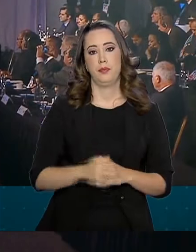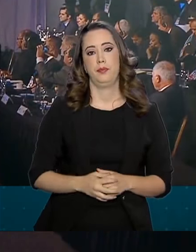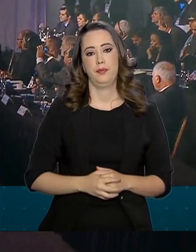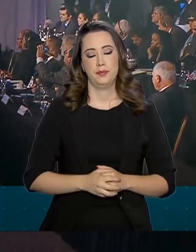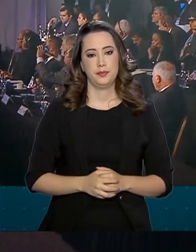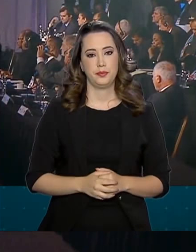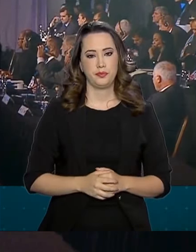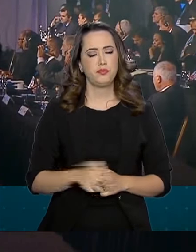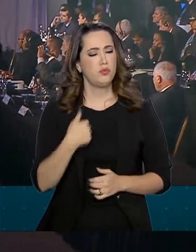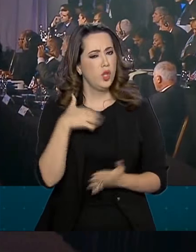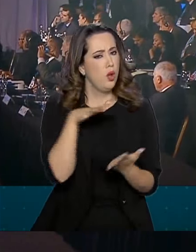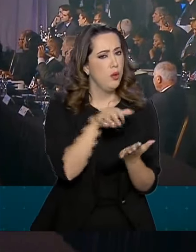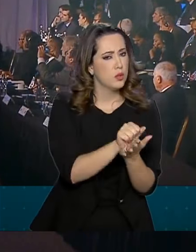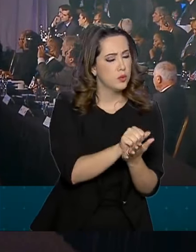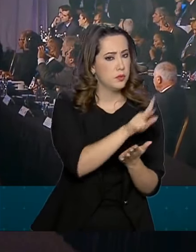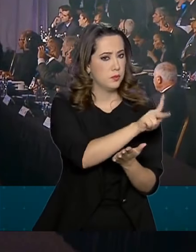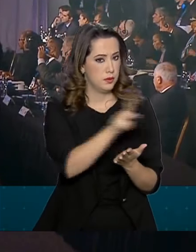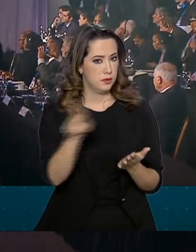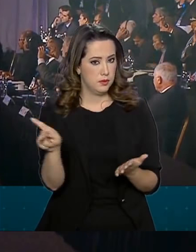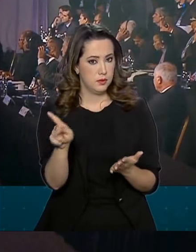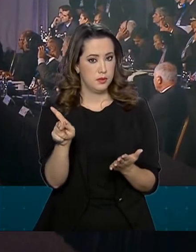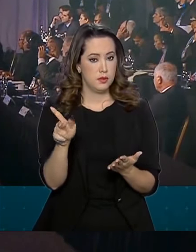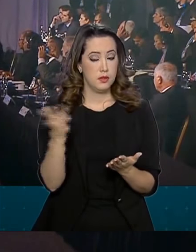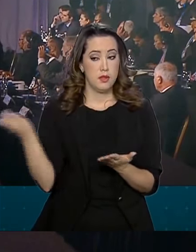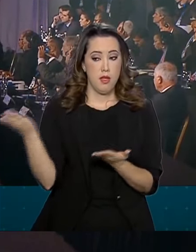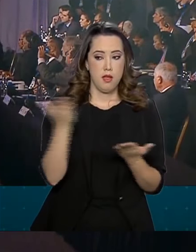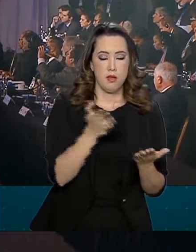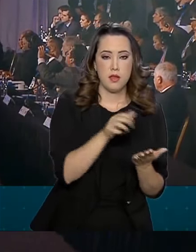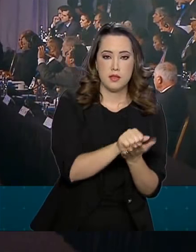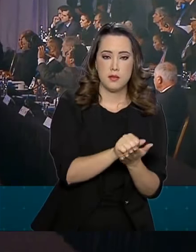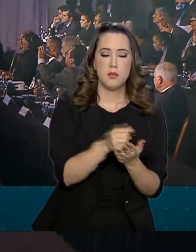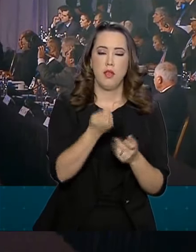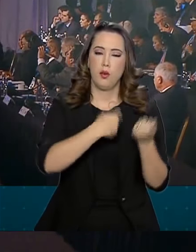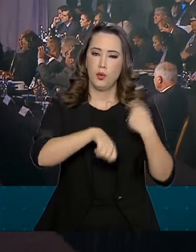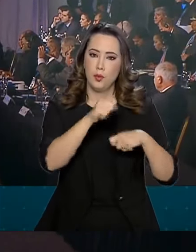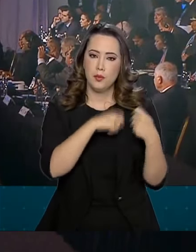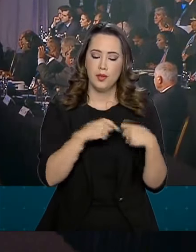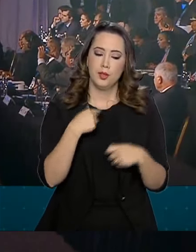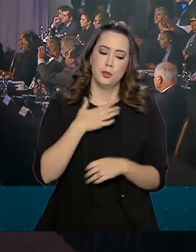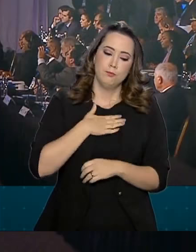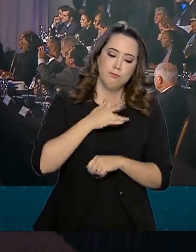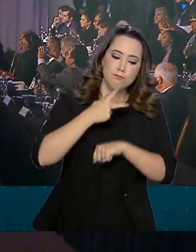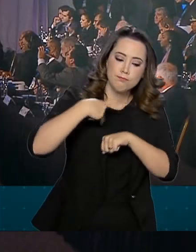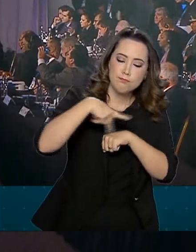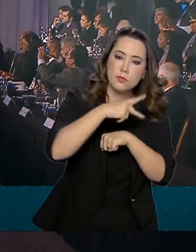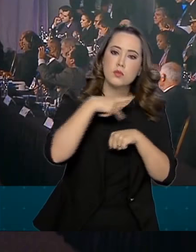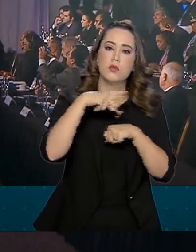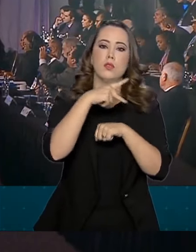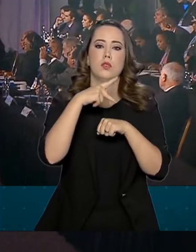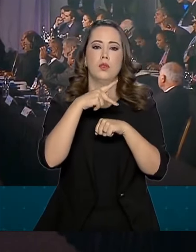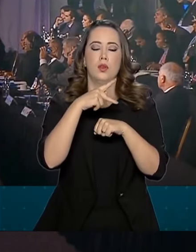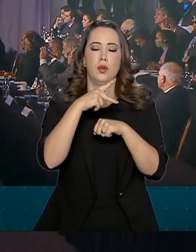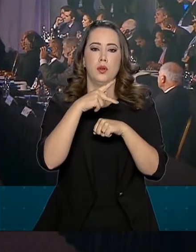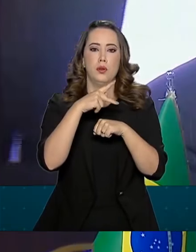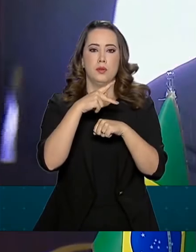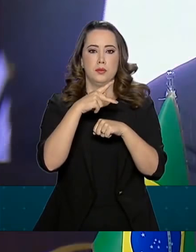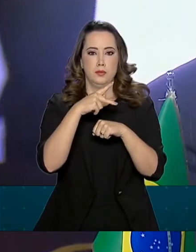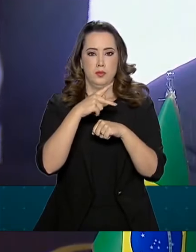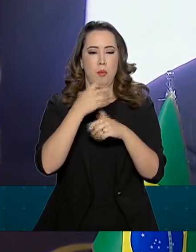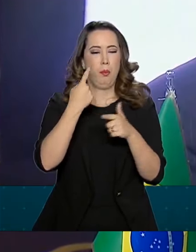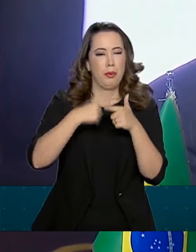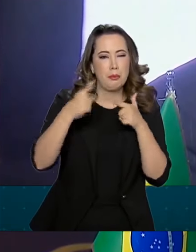Ao assumir a presidência, recebi a economia do meu país um tanto quanto